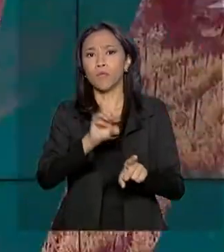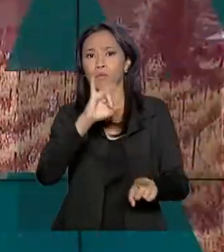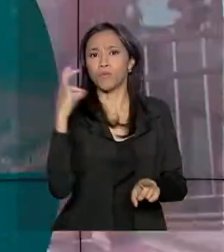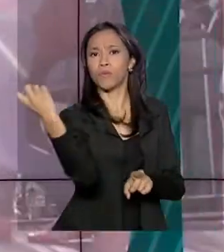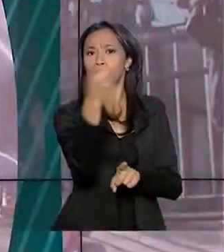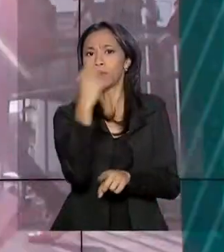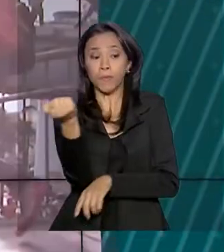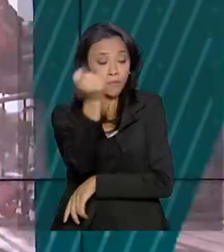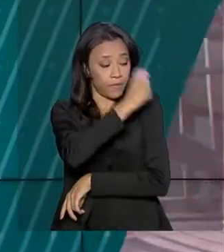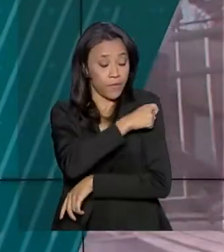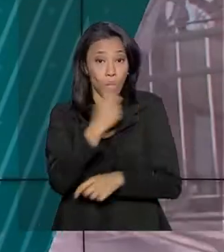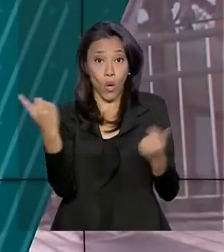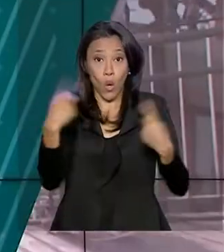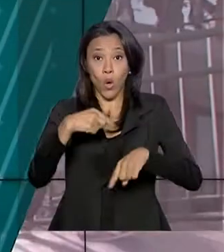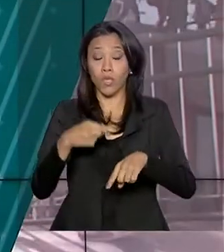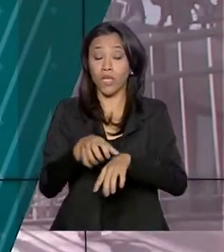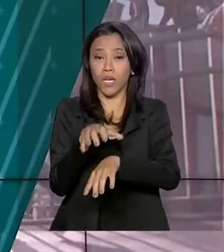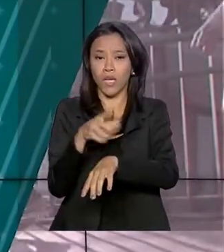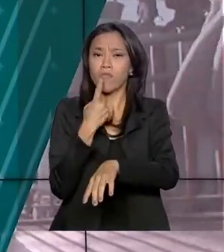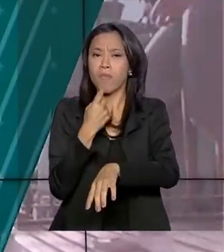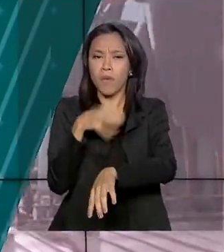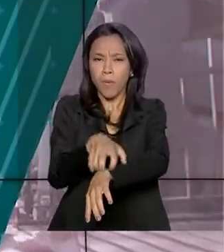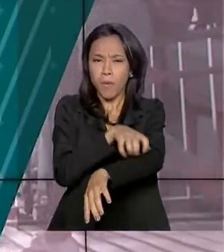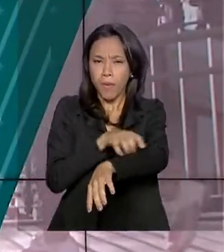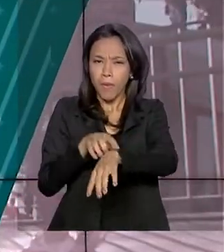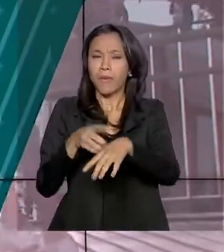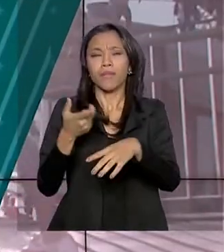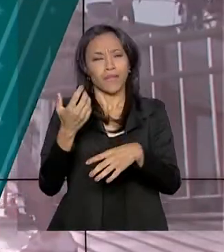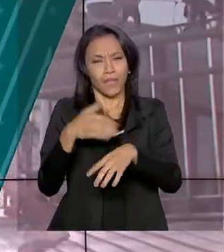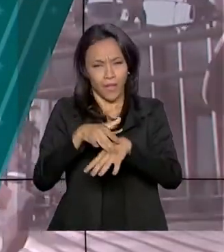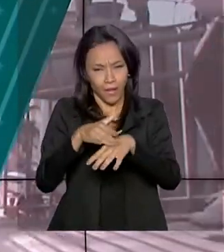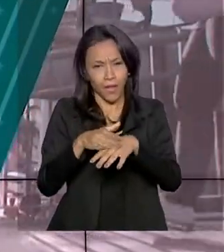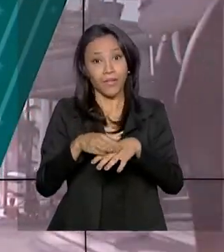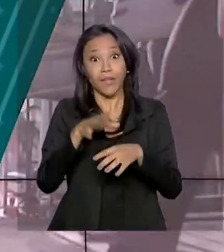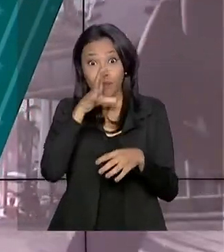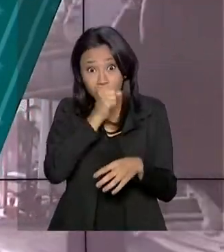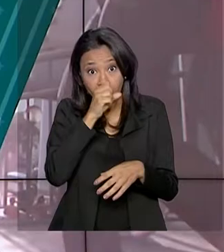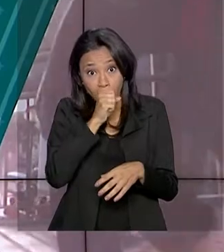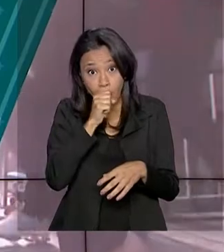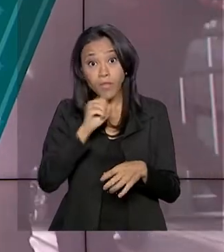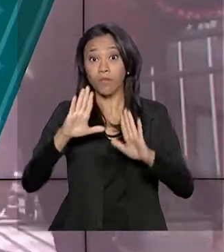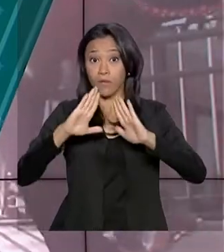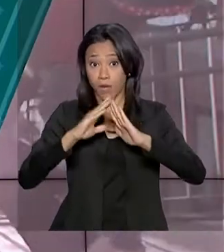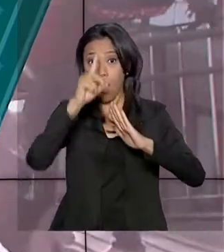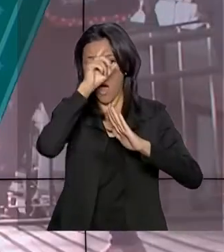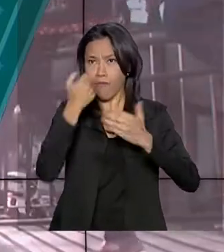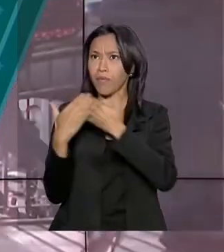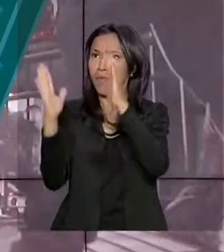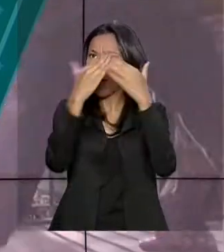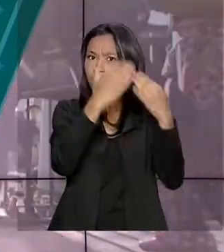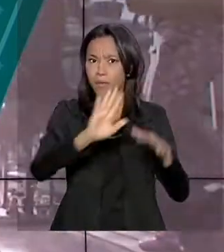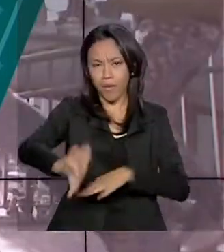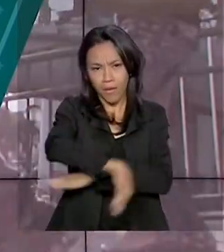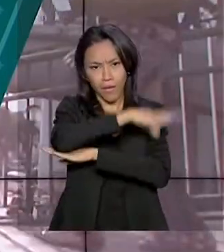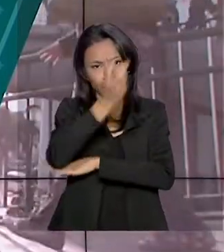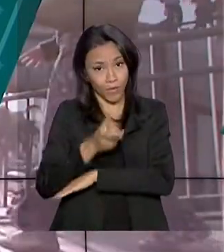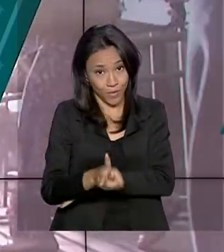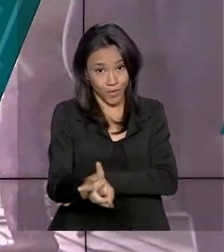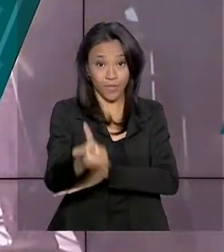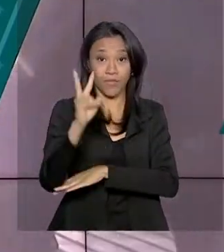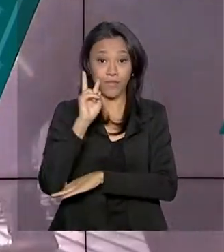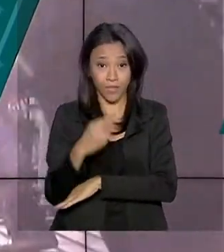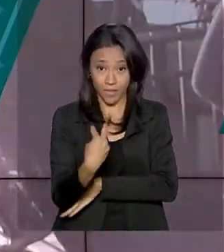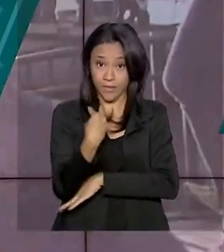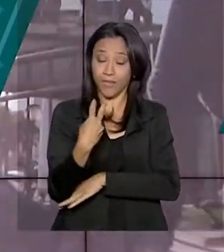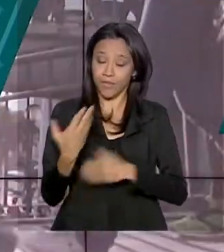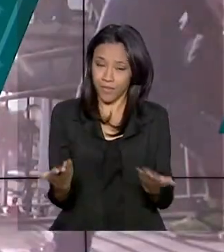vacinação contra sarampo será amanhã, no sábado. Os postos vão funcionar durante todo o dia. Fique com a gente, o